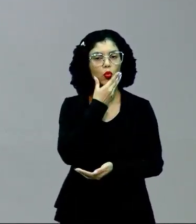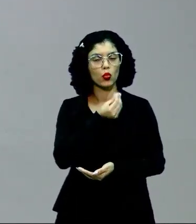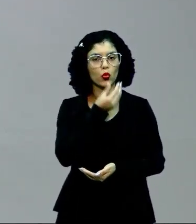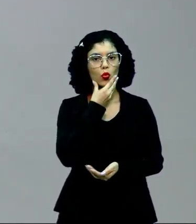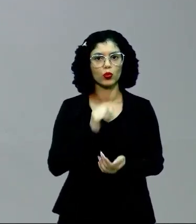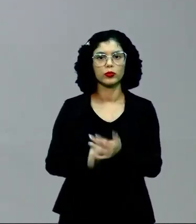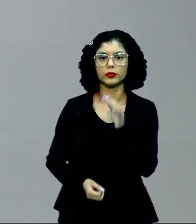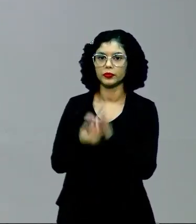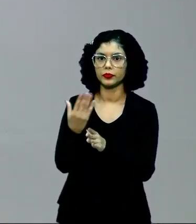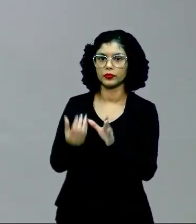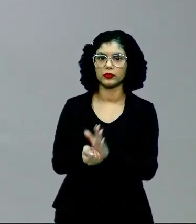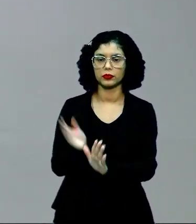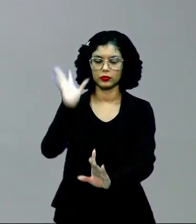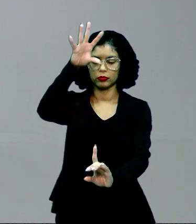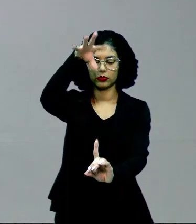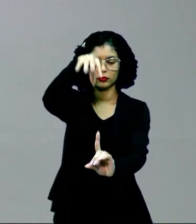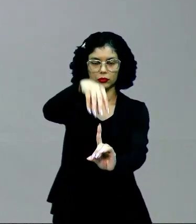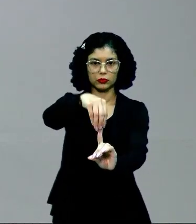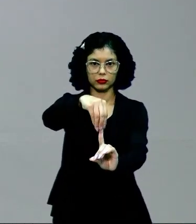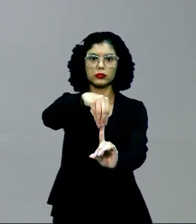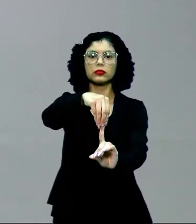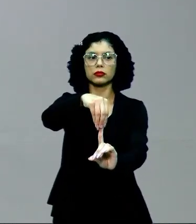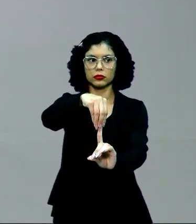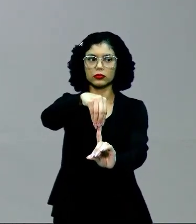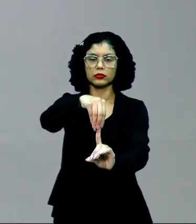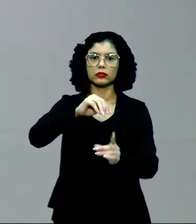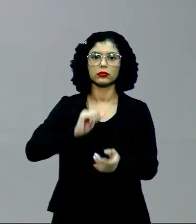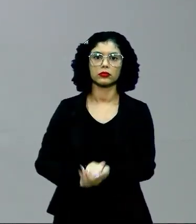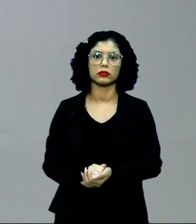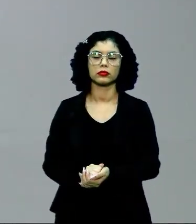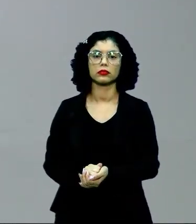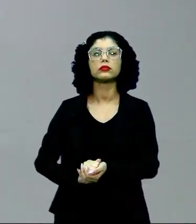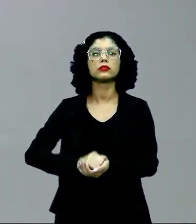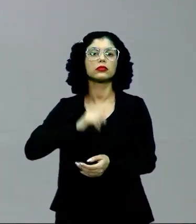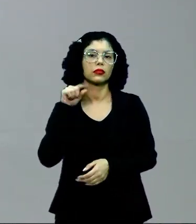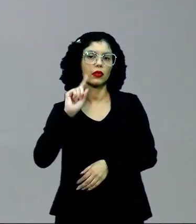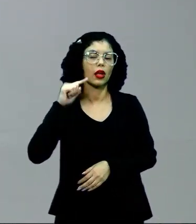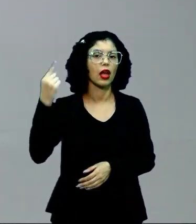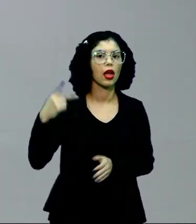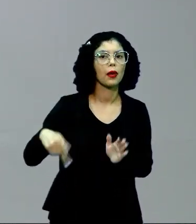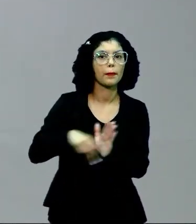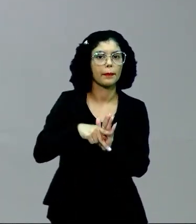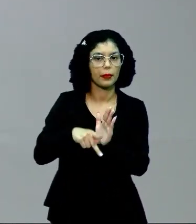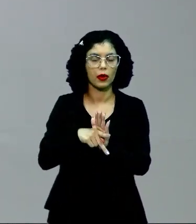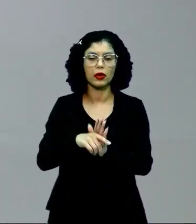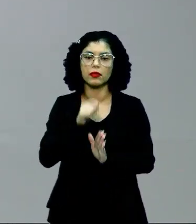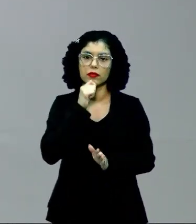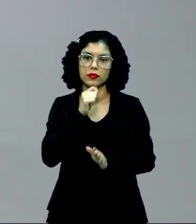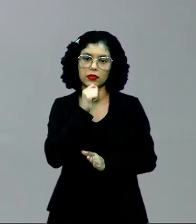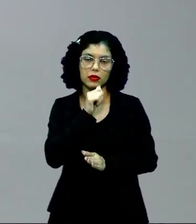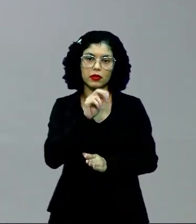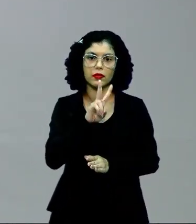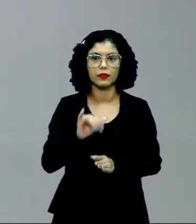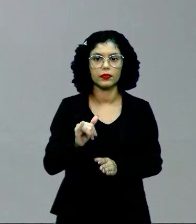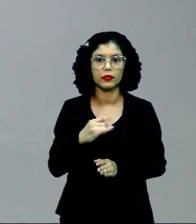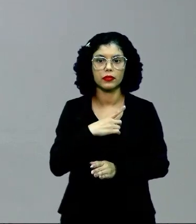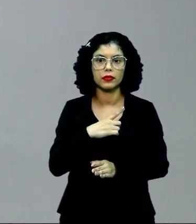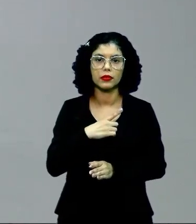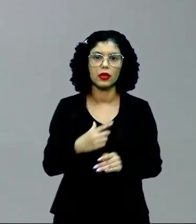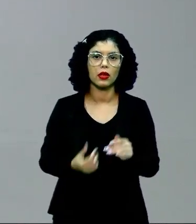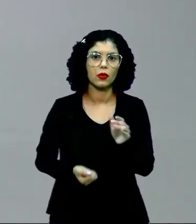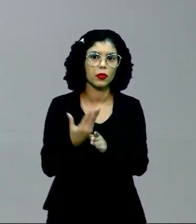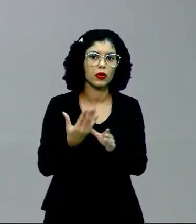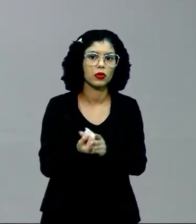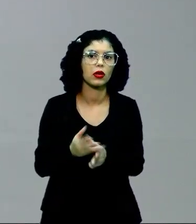ele vai ser um produto do meio, vai ser um produto da raça a que ele pertence, ele vai ser, é um